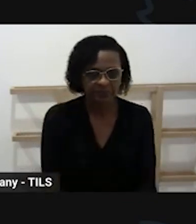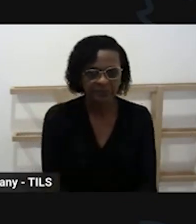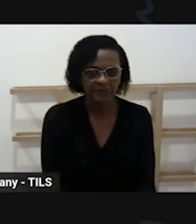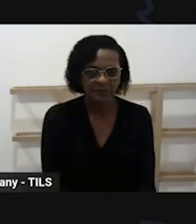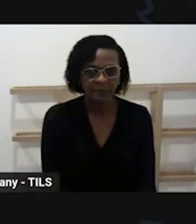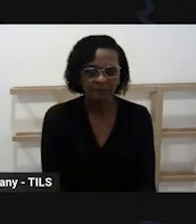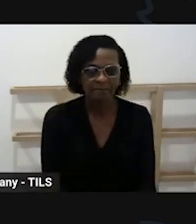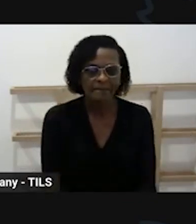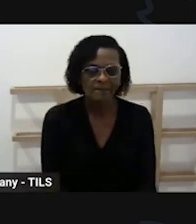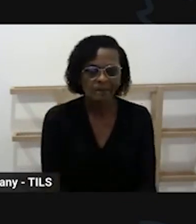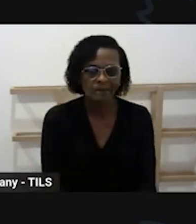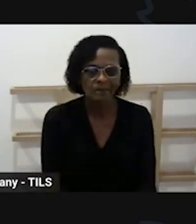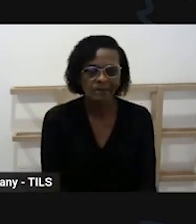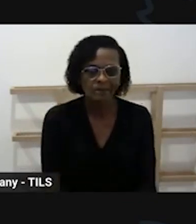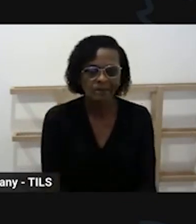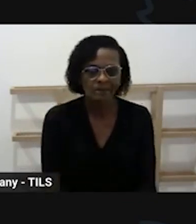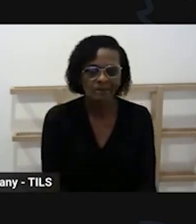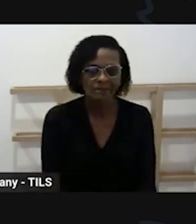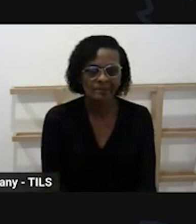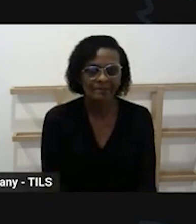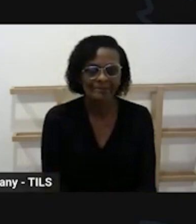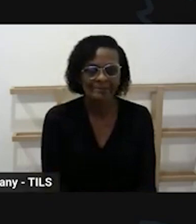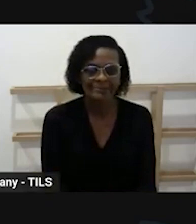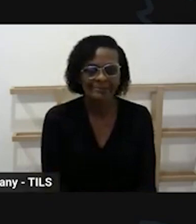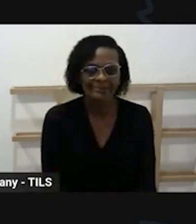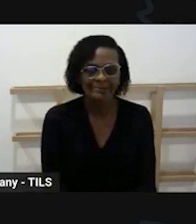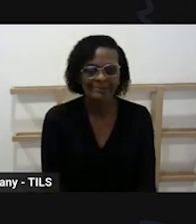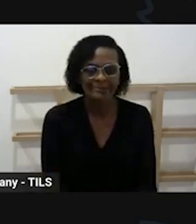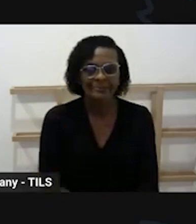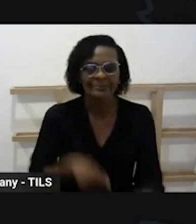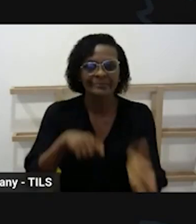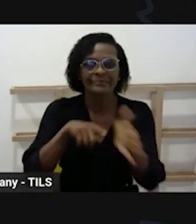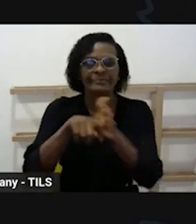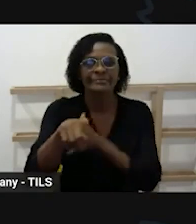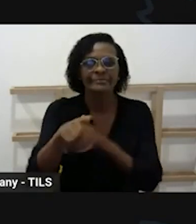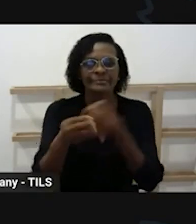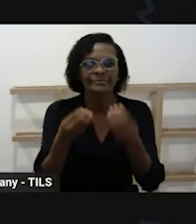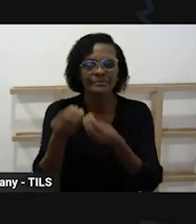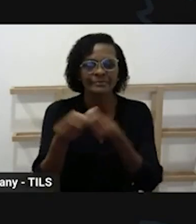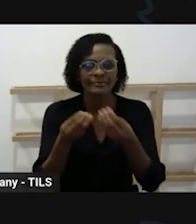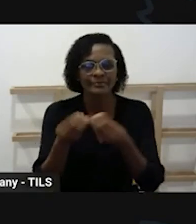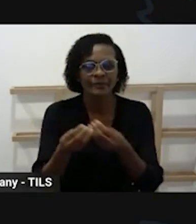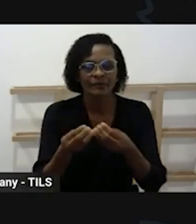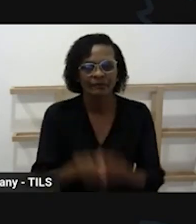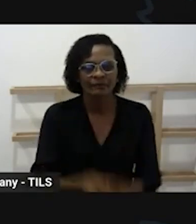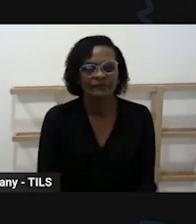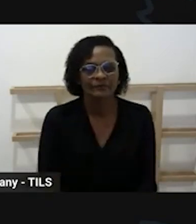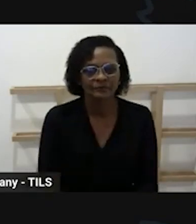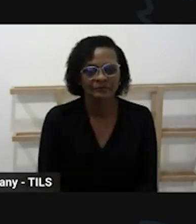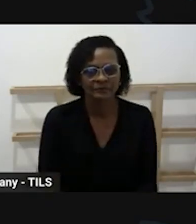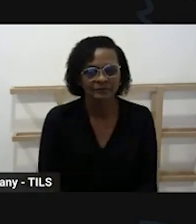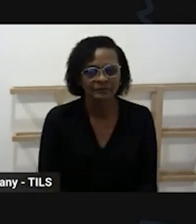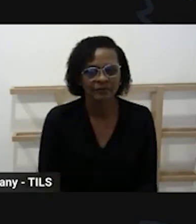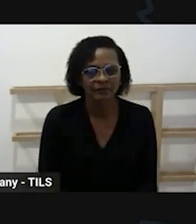Marcelo em que momento vocês pensam na reserva do planejamento do F2